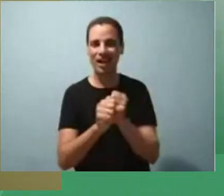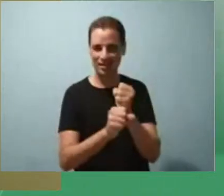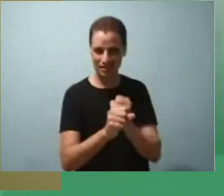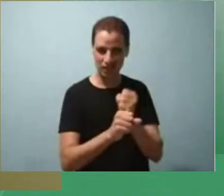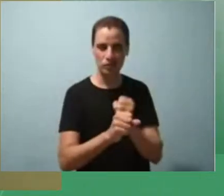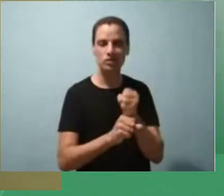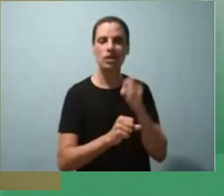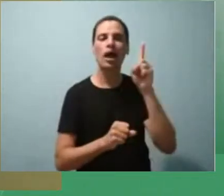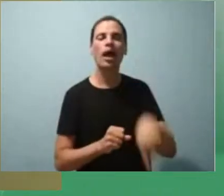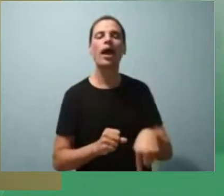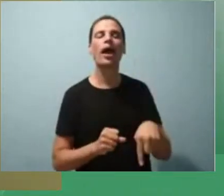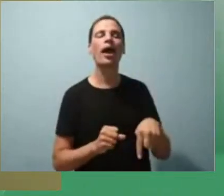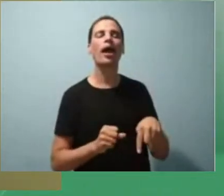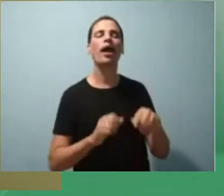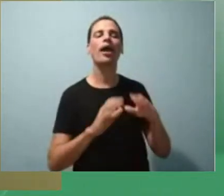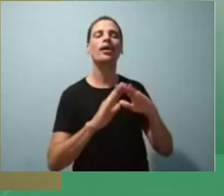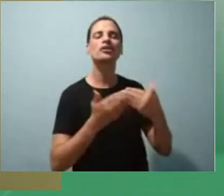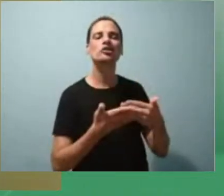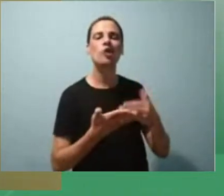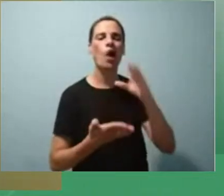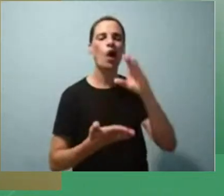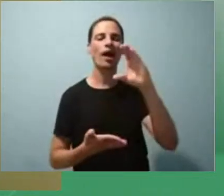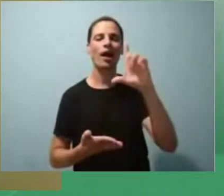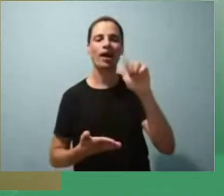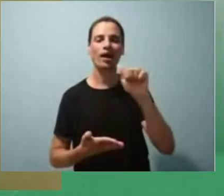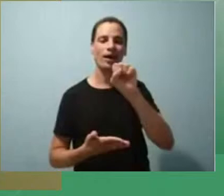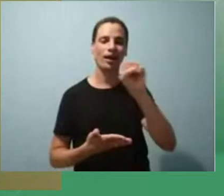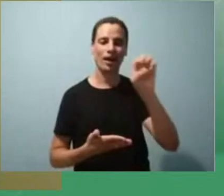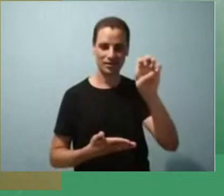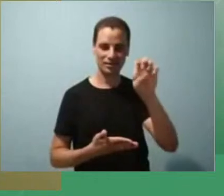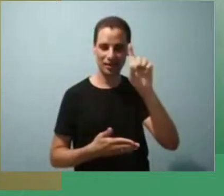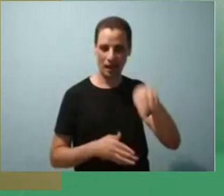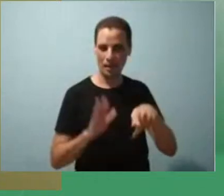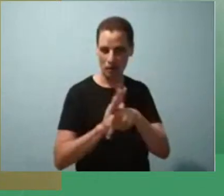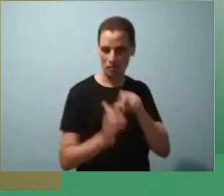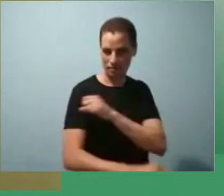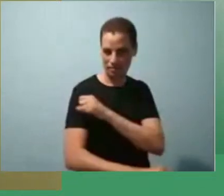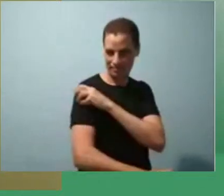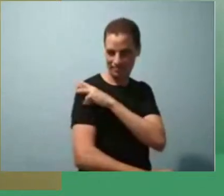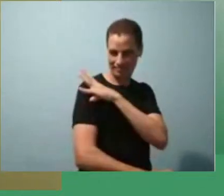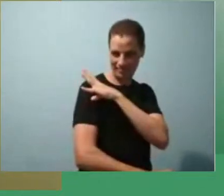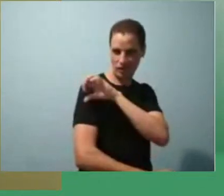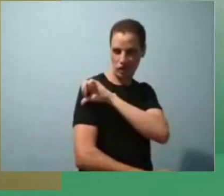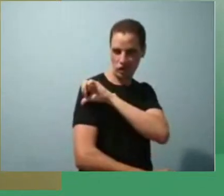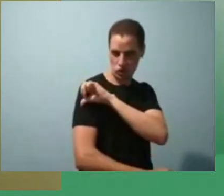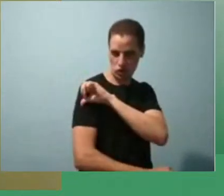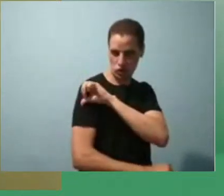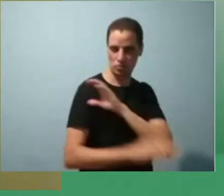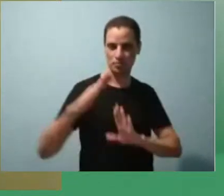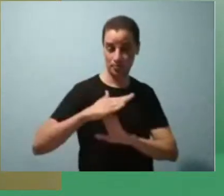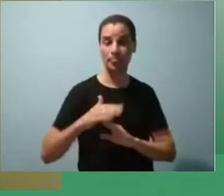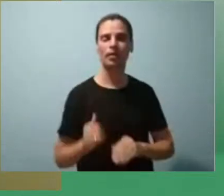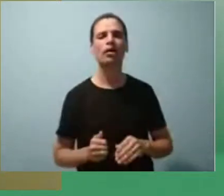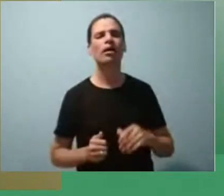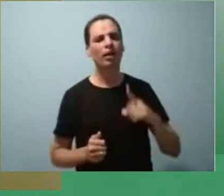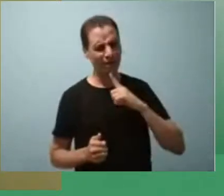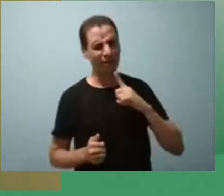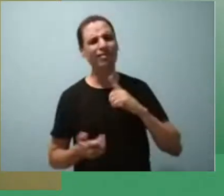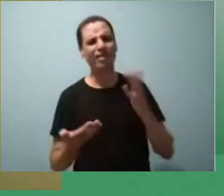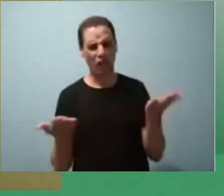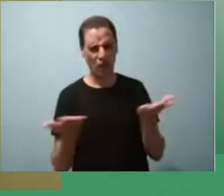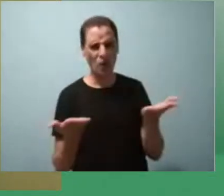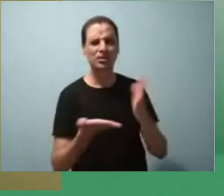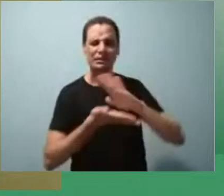nos anos iniciais de ensino fundamental. E, tendo em vista que a gente tem um racismo estrutural,